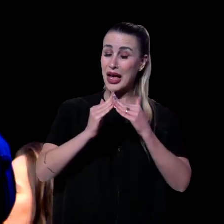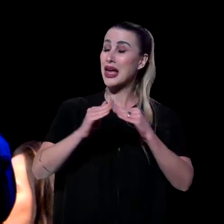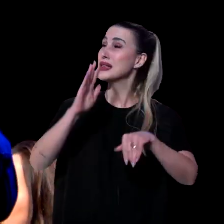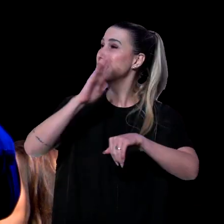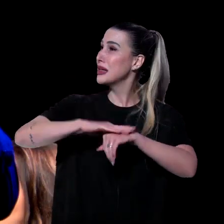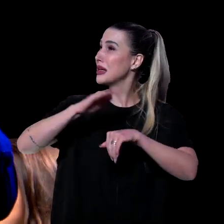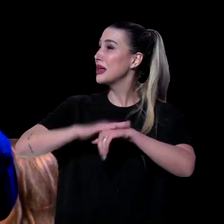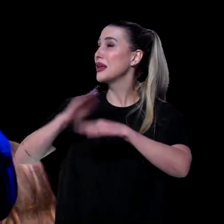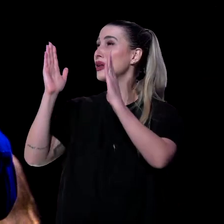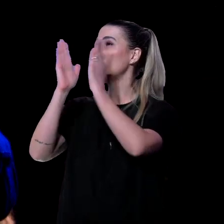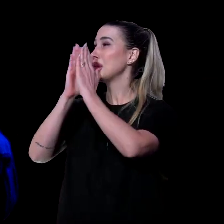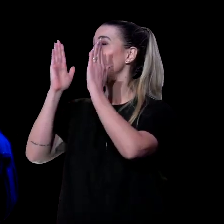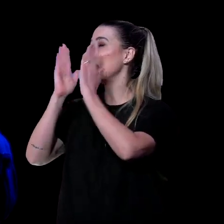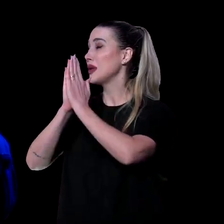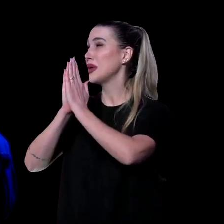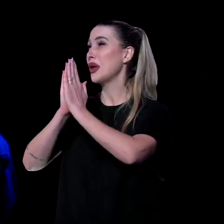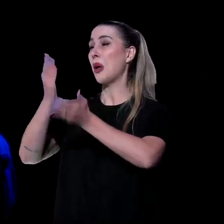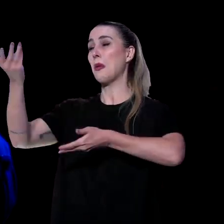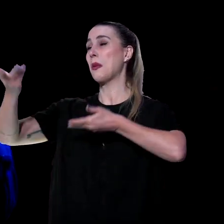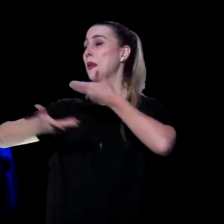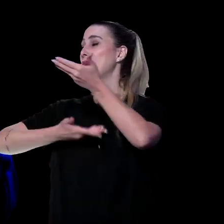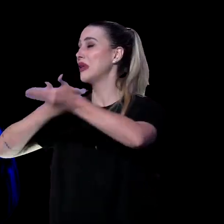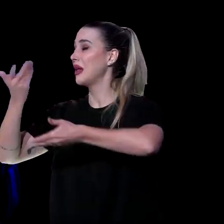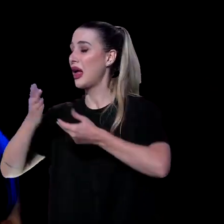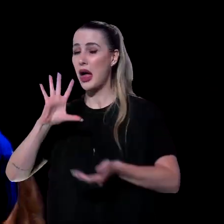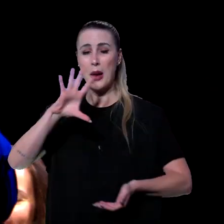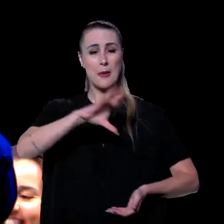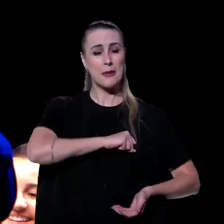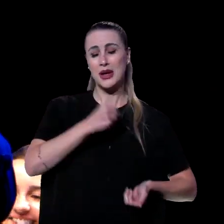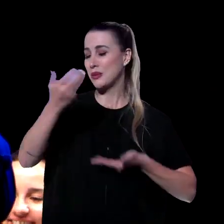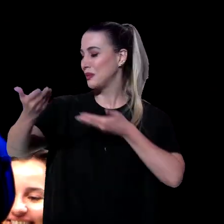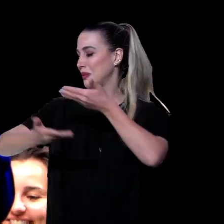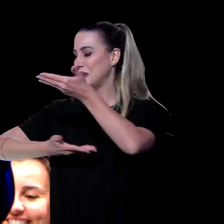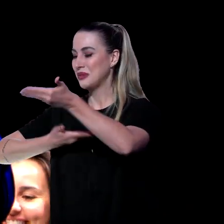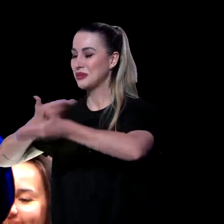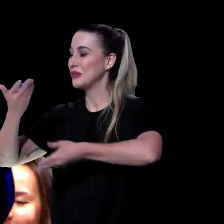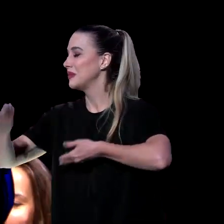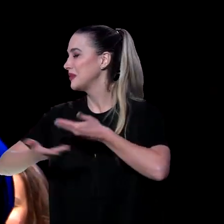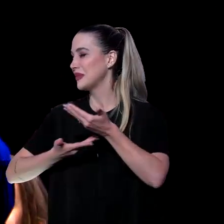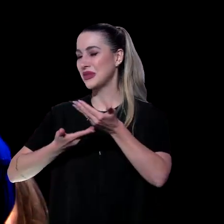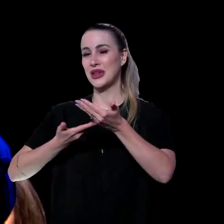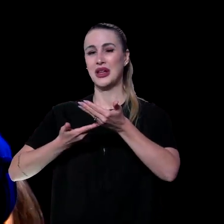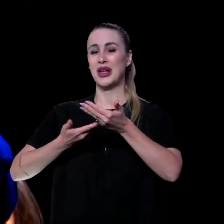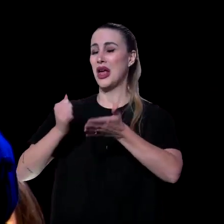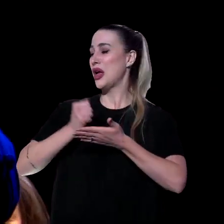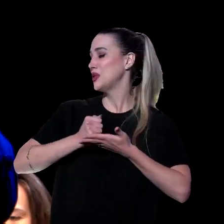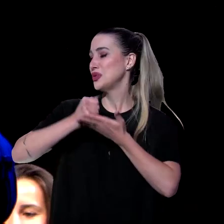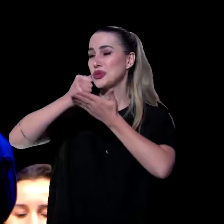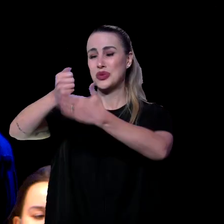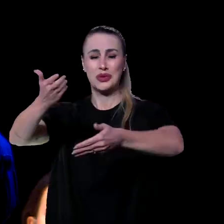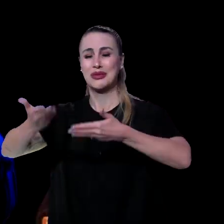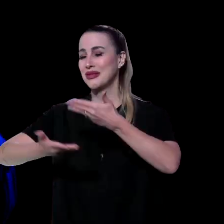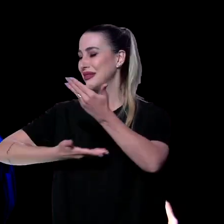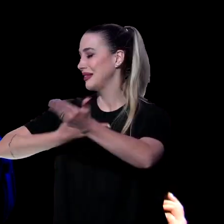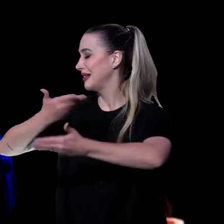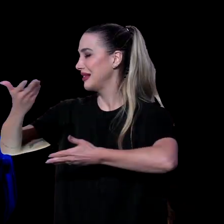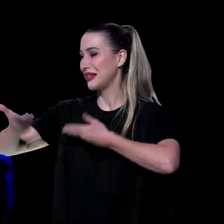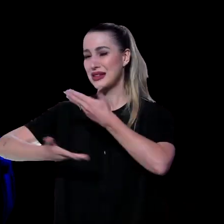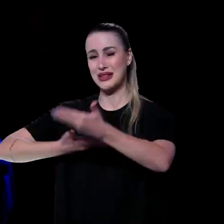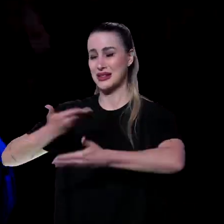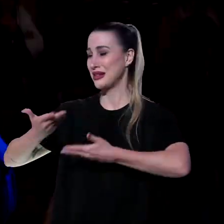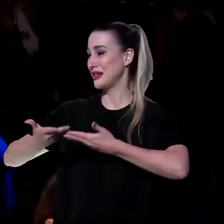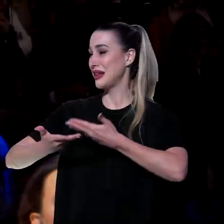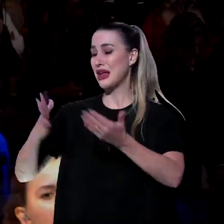outros. Aqui é casa de amar uns aos outros. Aqui é casa Deus de ajudar uns aos outros. Aqui é casa de